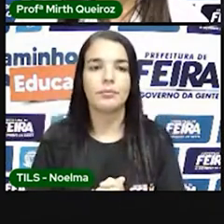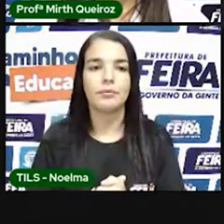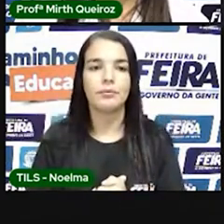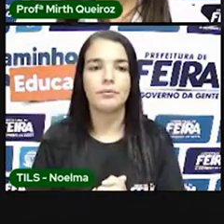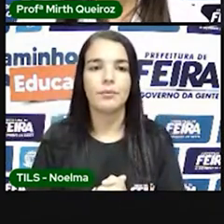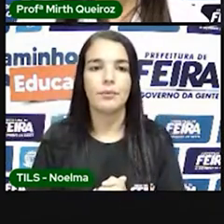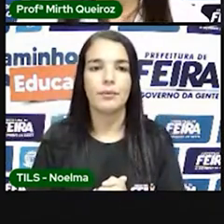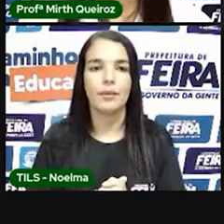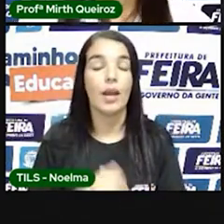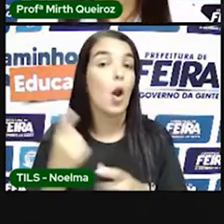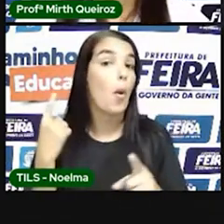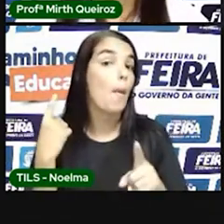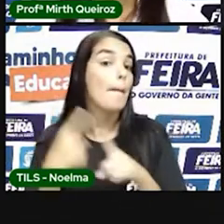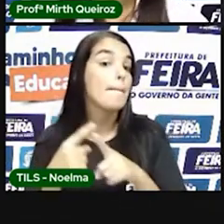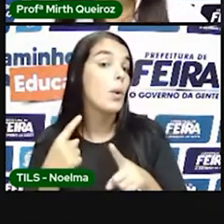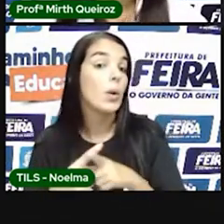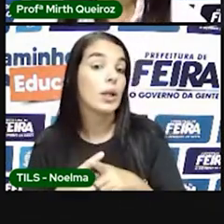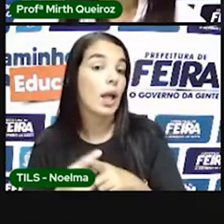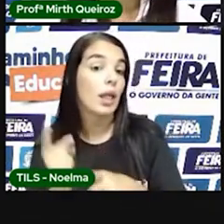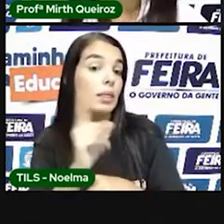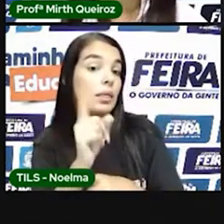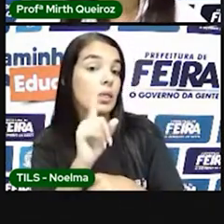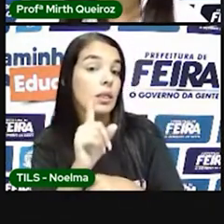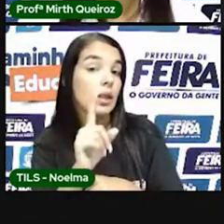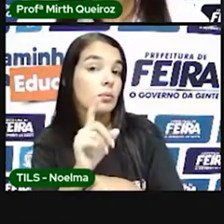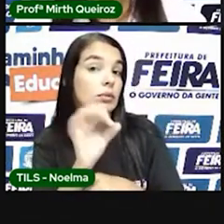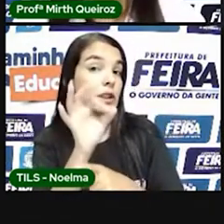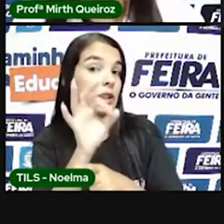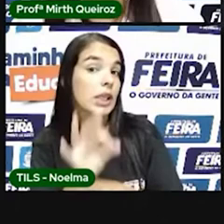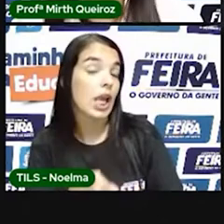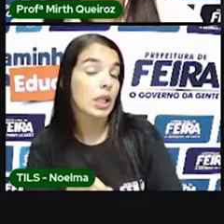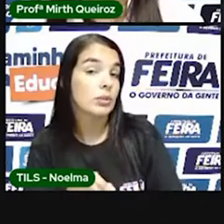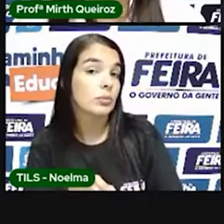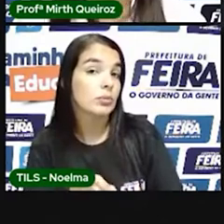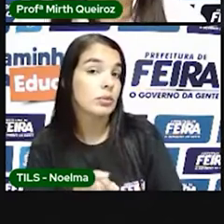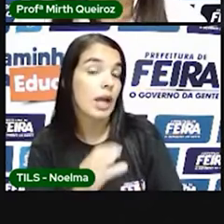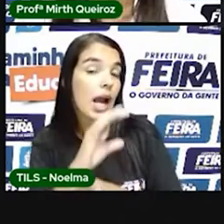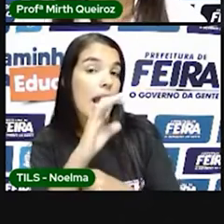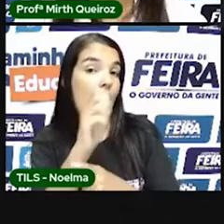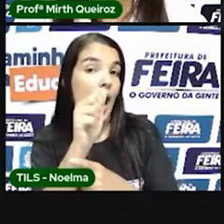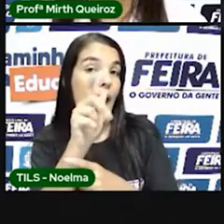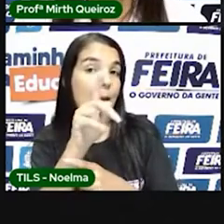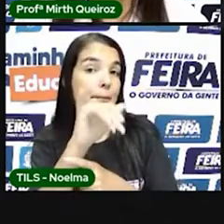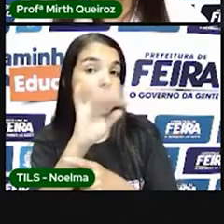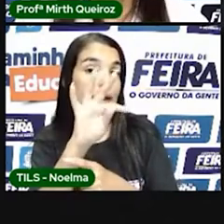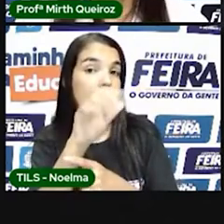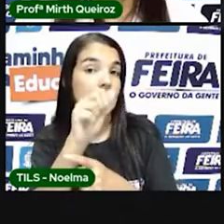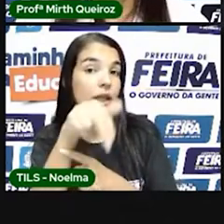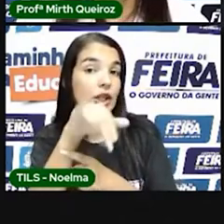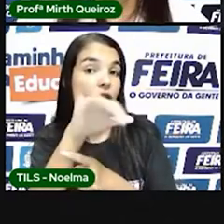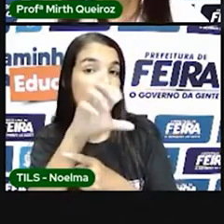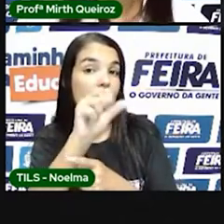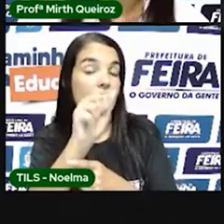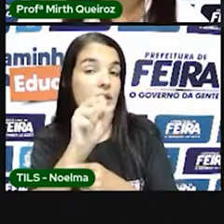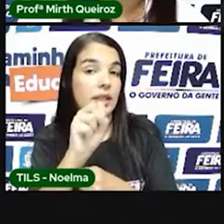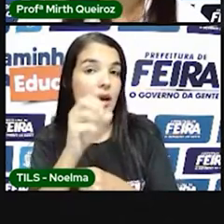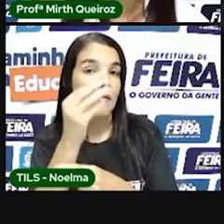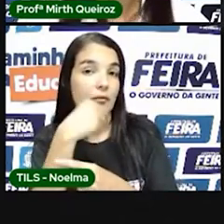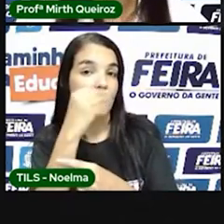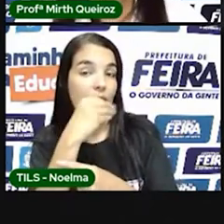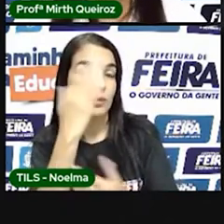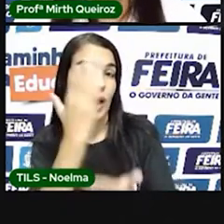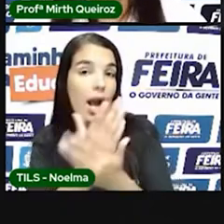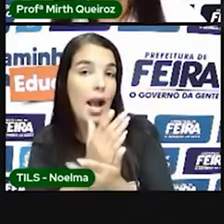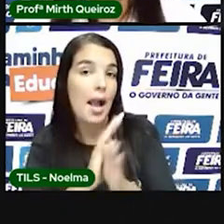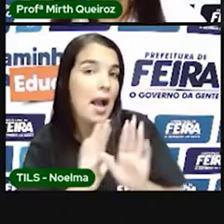E por qual motivo que não deu certo? Por qual motivo que essas capitanias hereditárias fracassaram